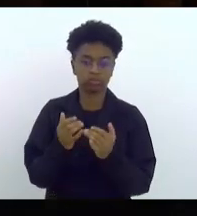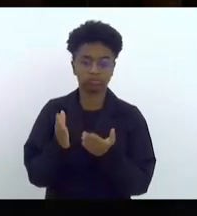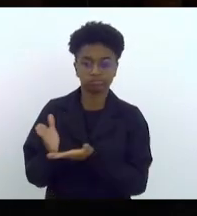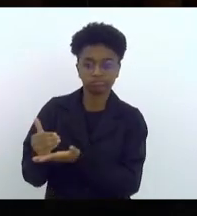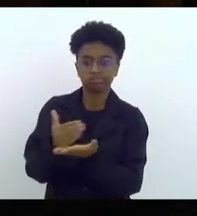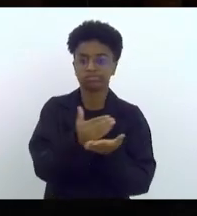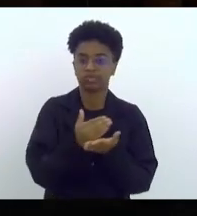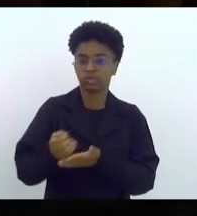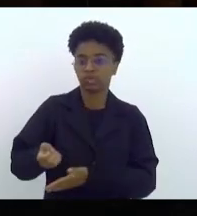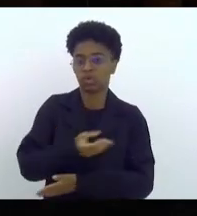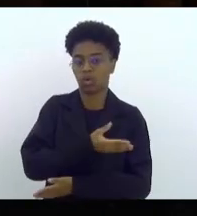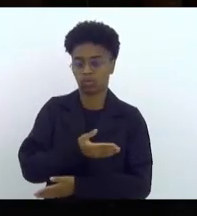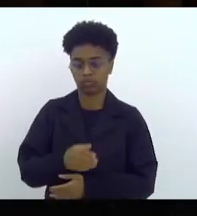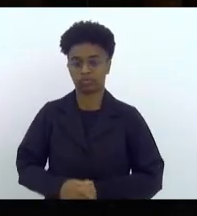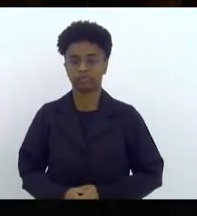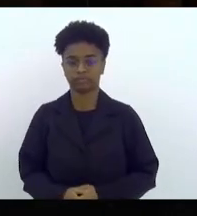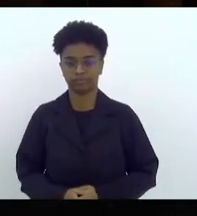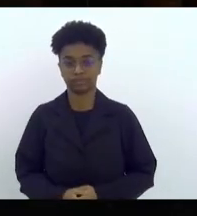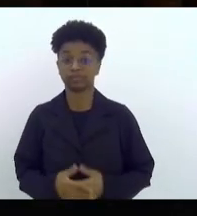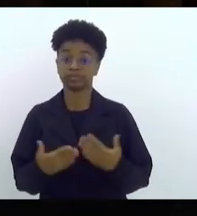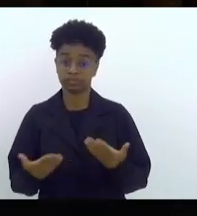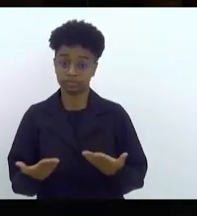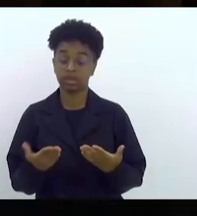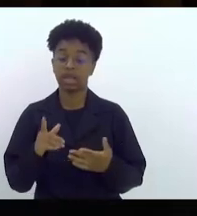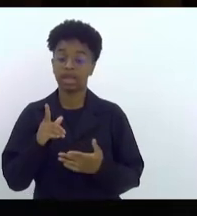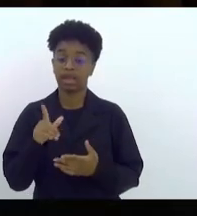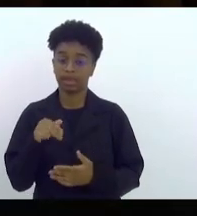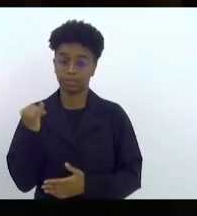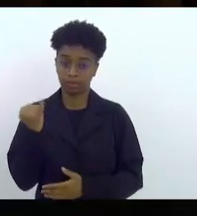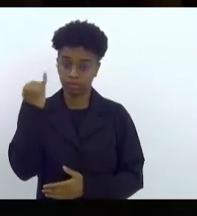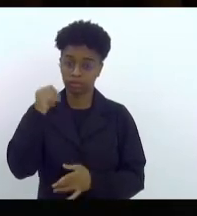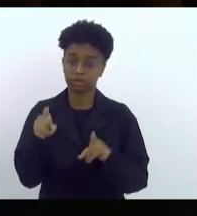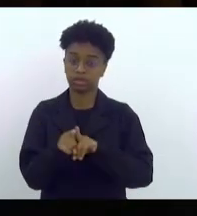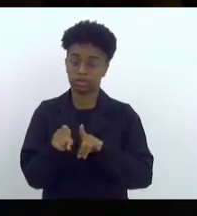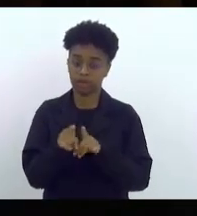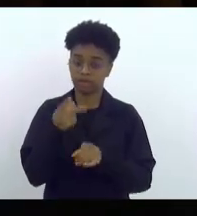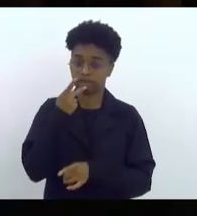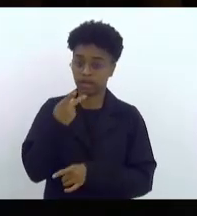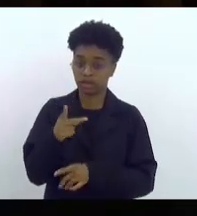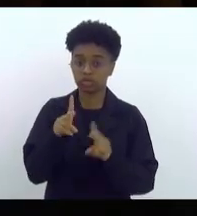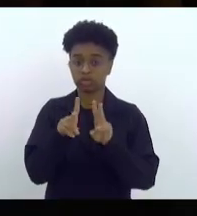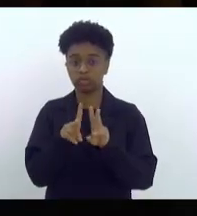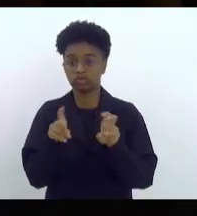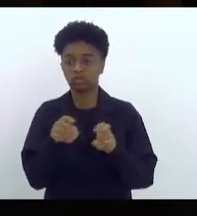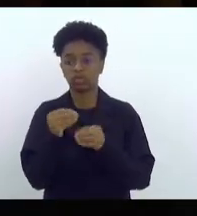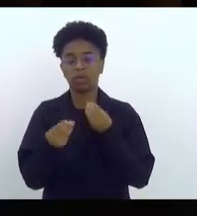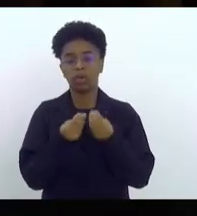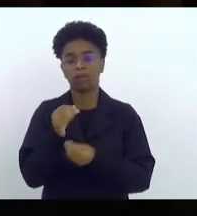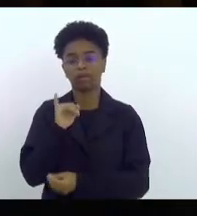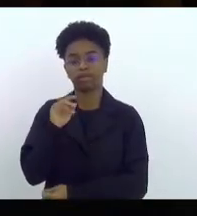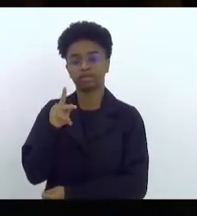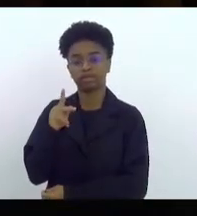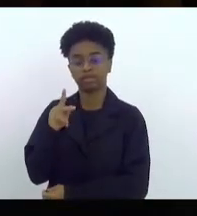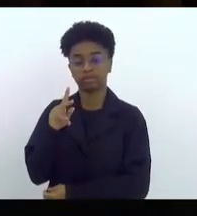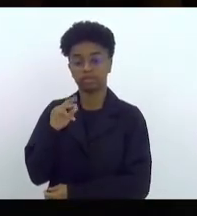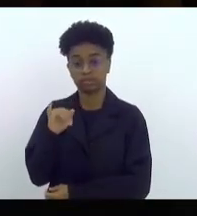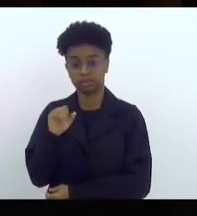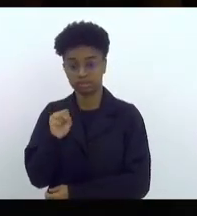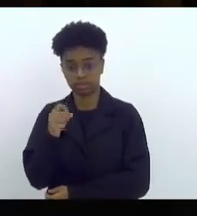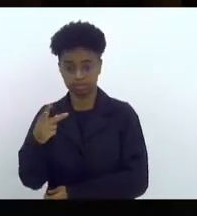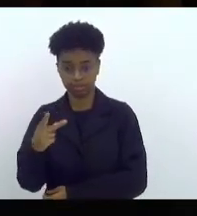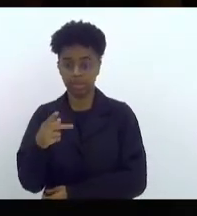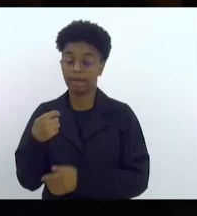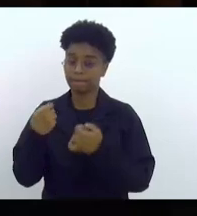atualizados, inclusive, isso é o importante, falar do quanto que o ISP é necessário